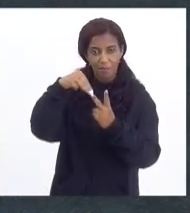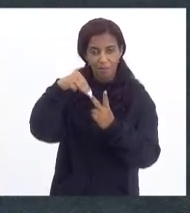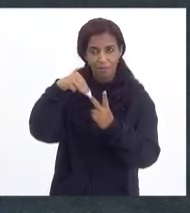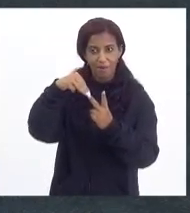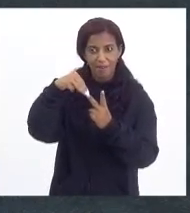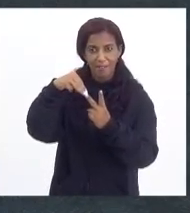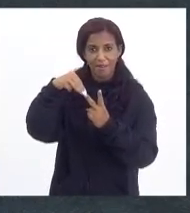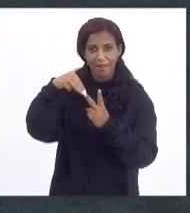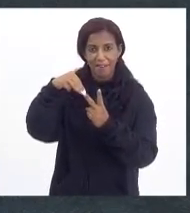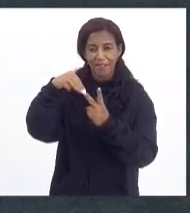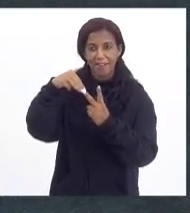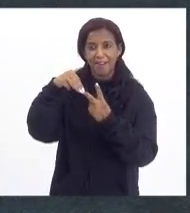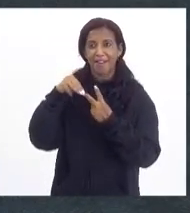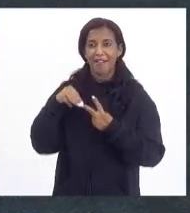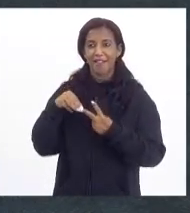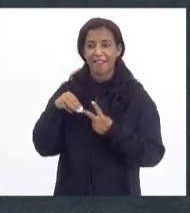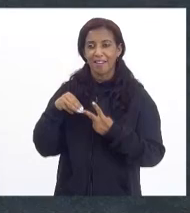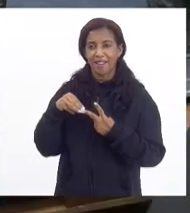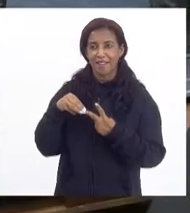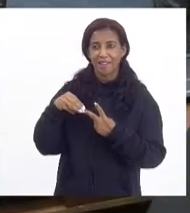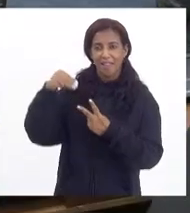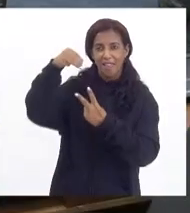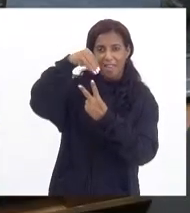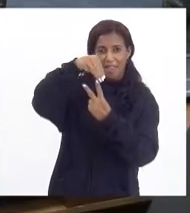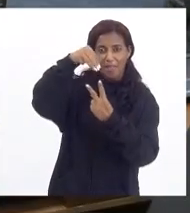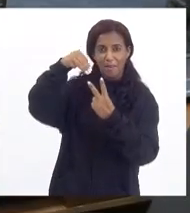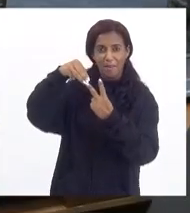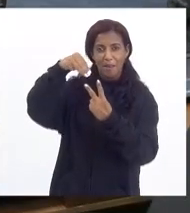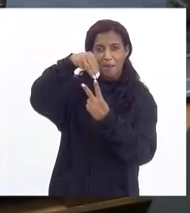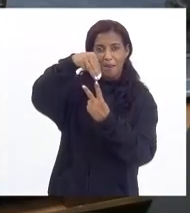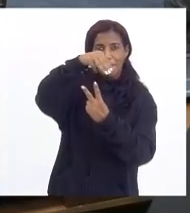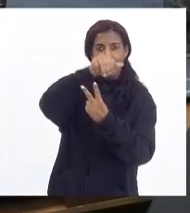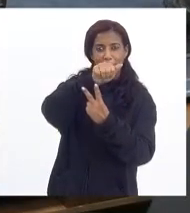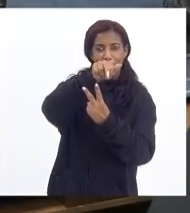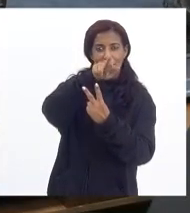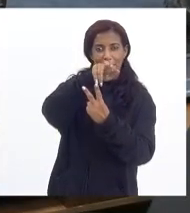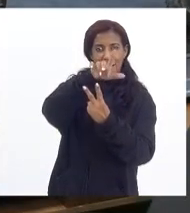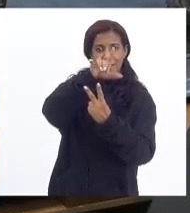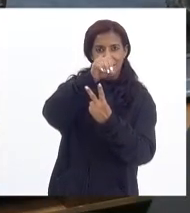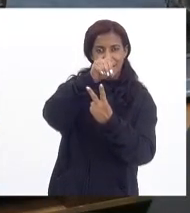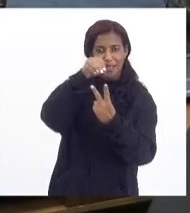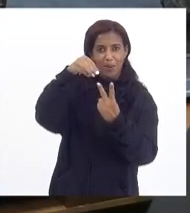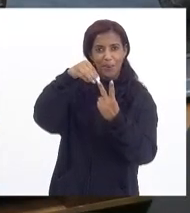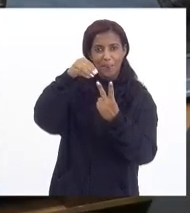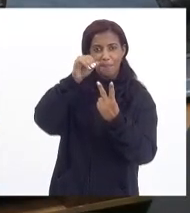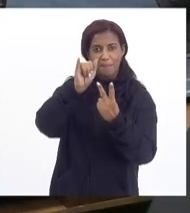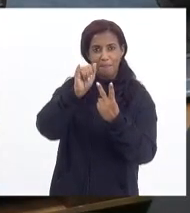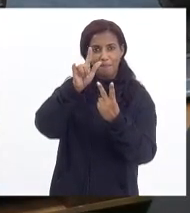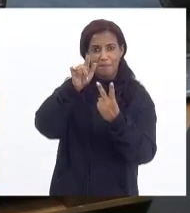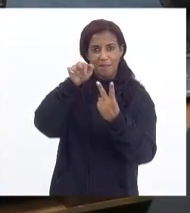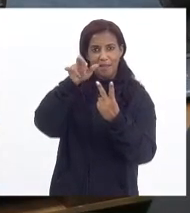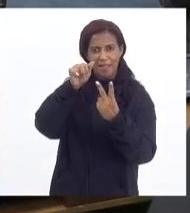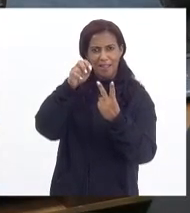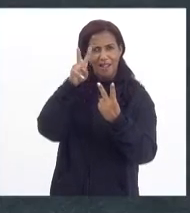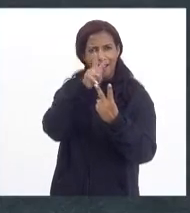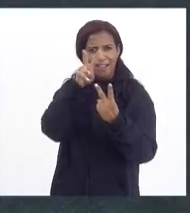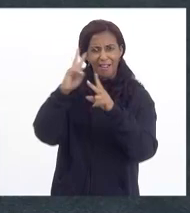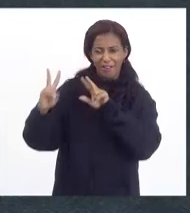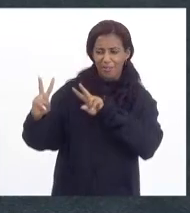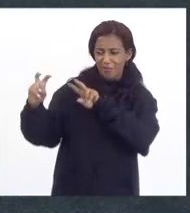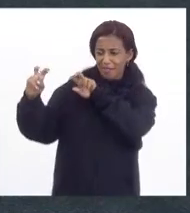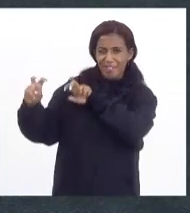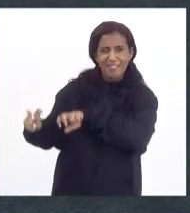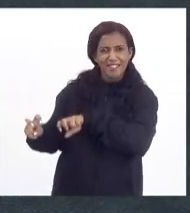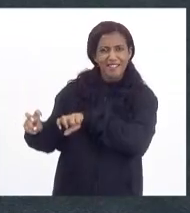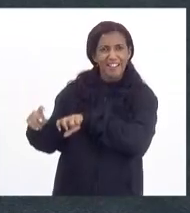conhece? A dupla MM é Marcelo e Milena, que fica ali sentada à sua